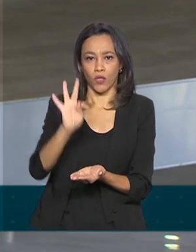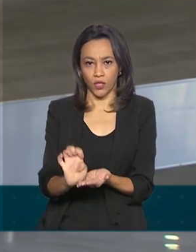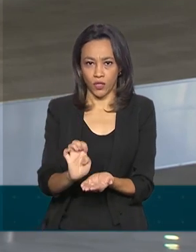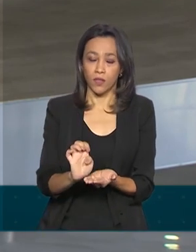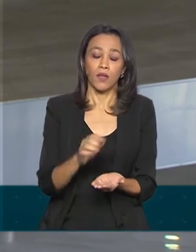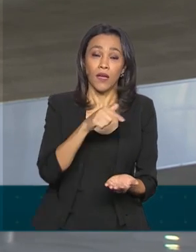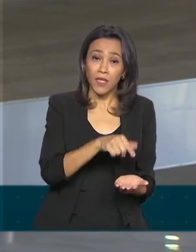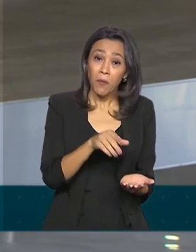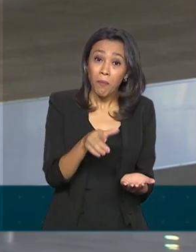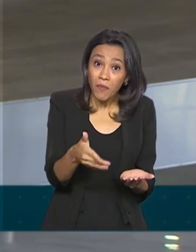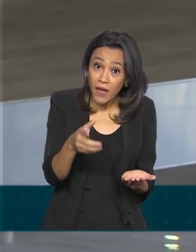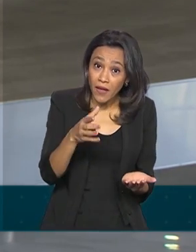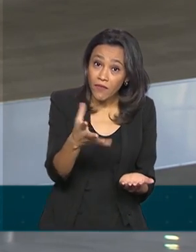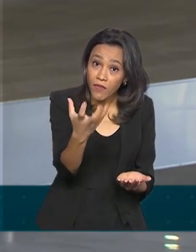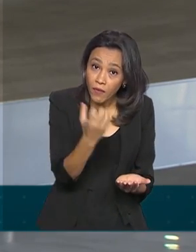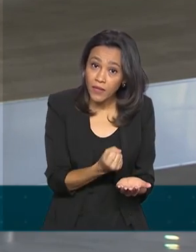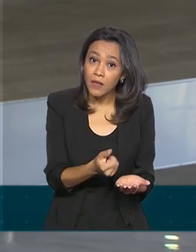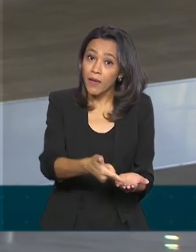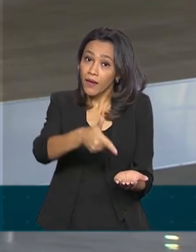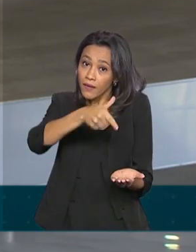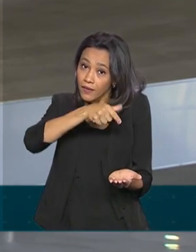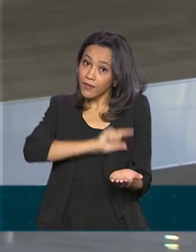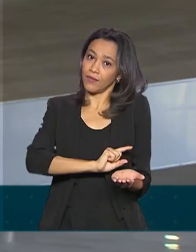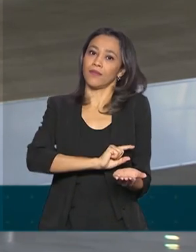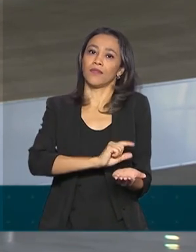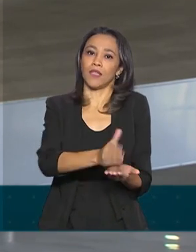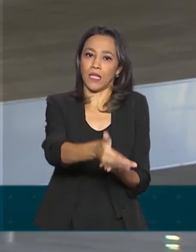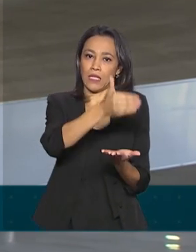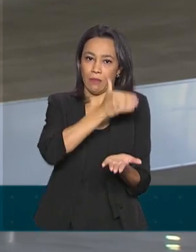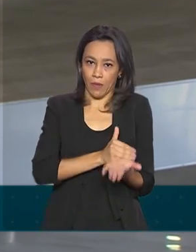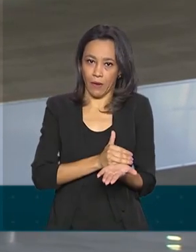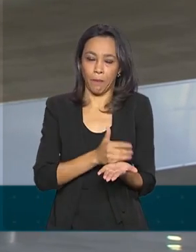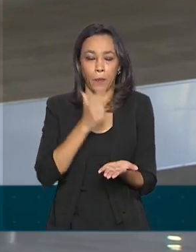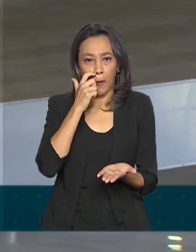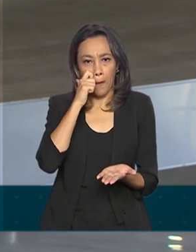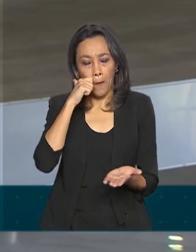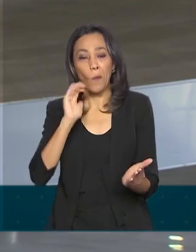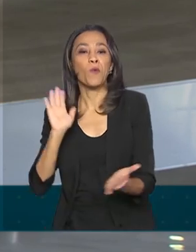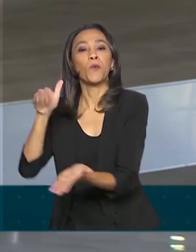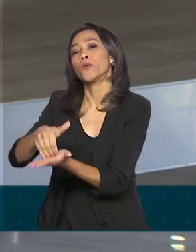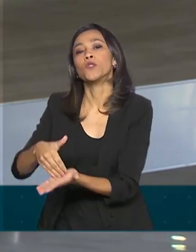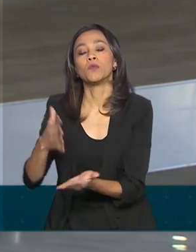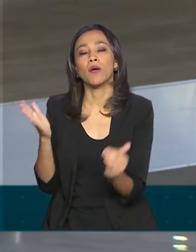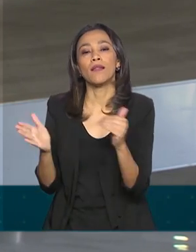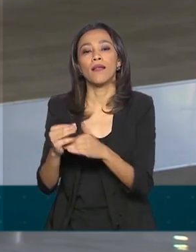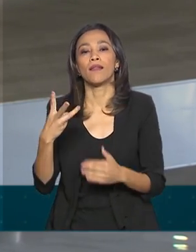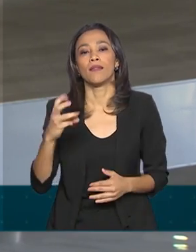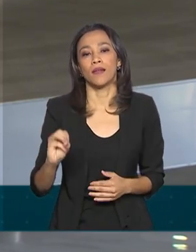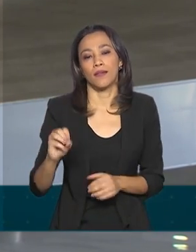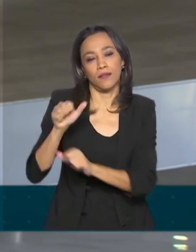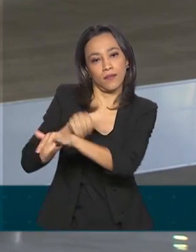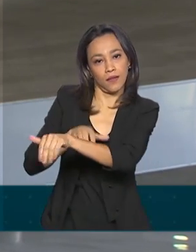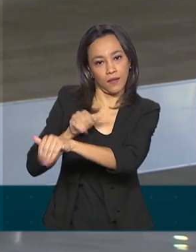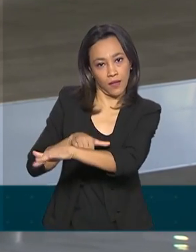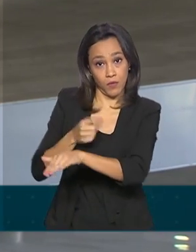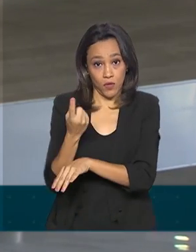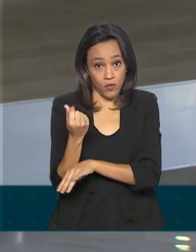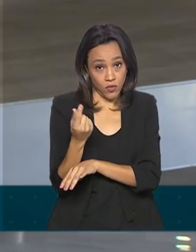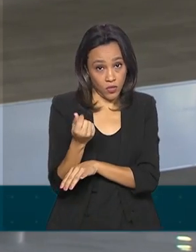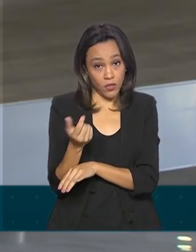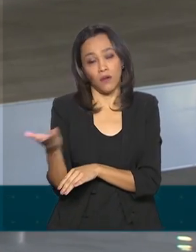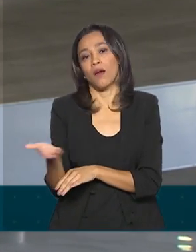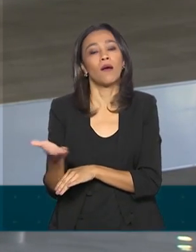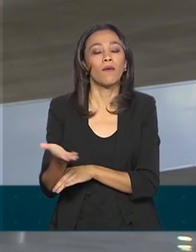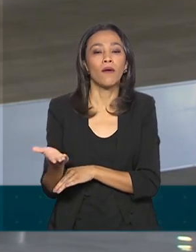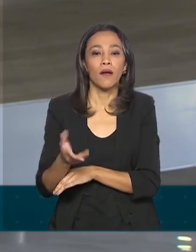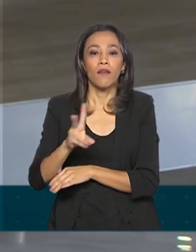mais cedo, em 2020. O último lote tem pagamento previsto para 30 de setembro. E o dinheiro agora passa a